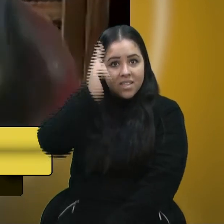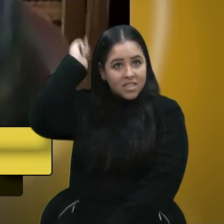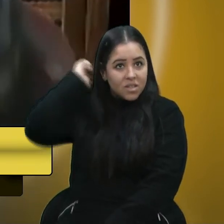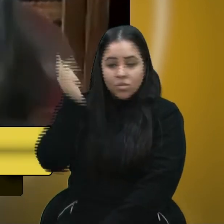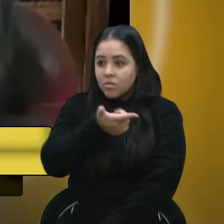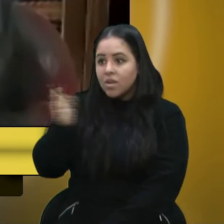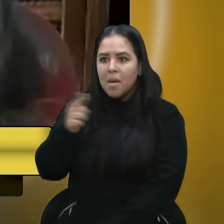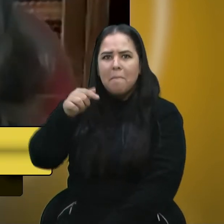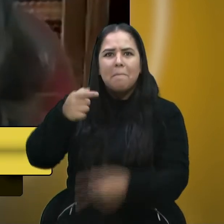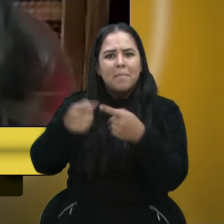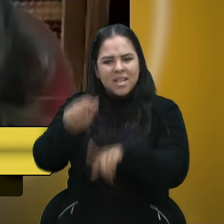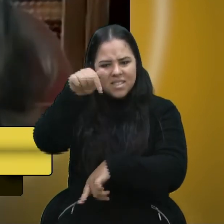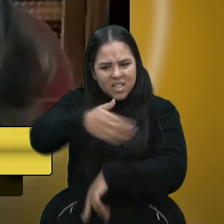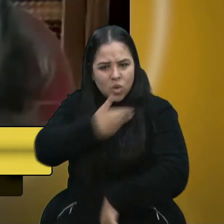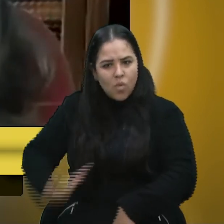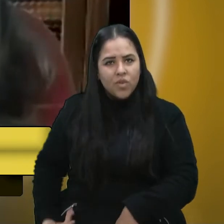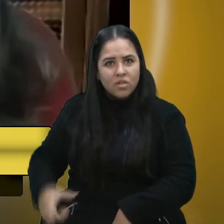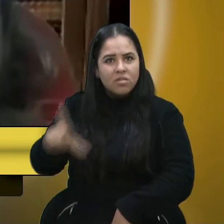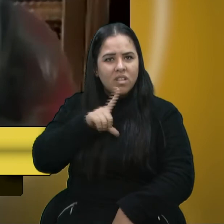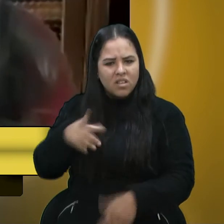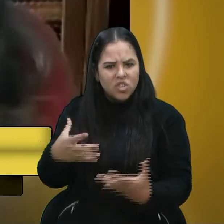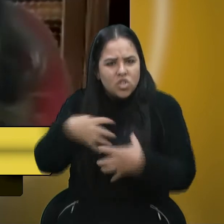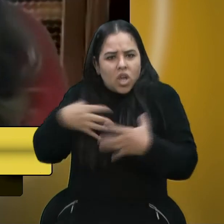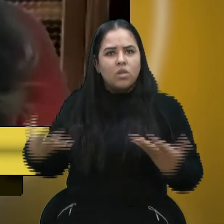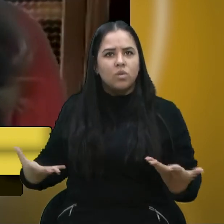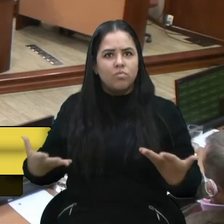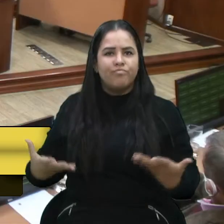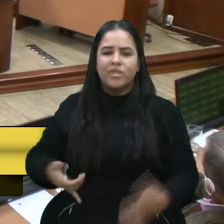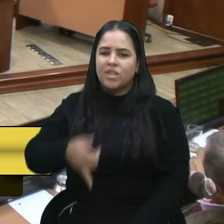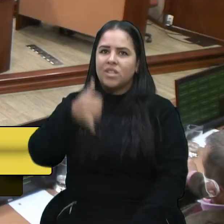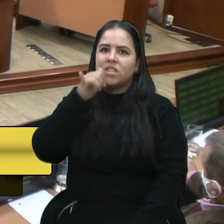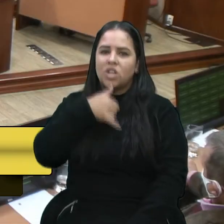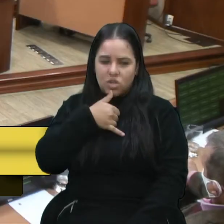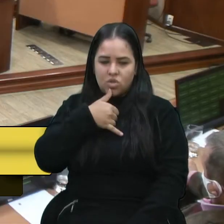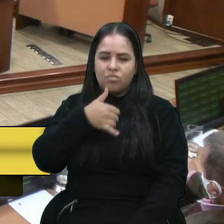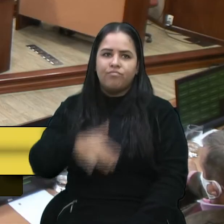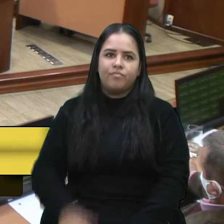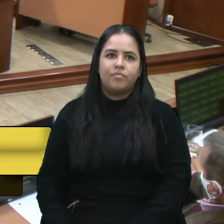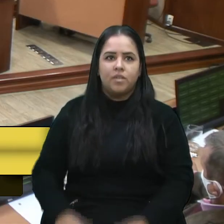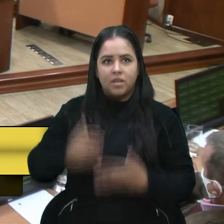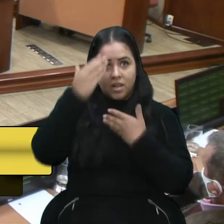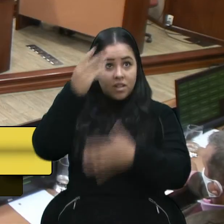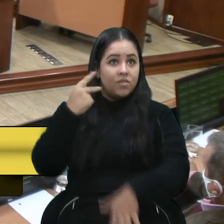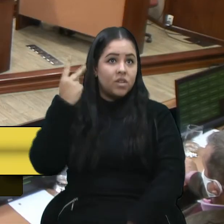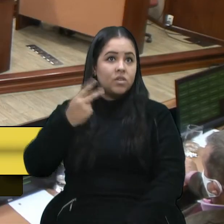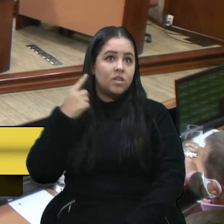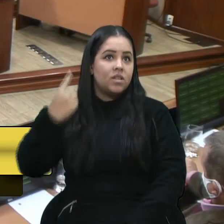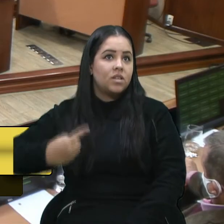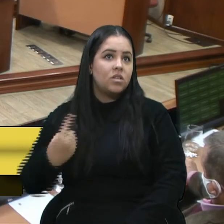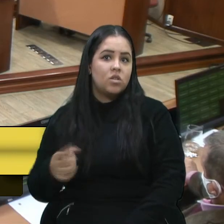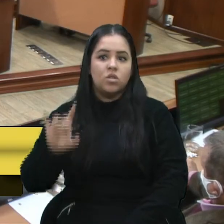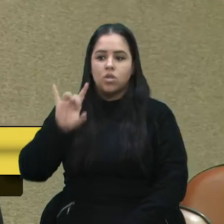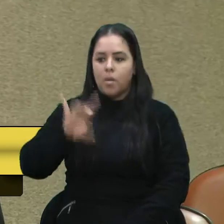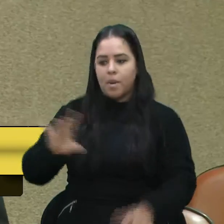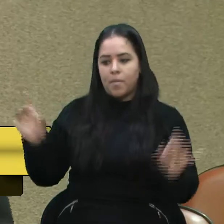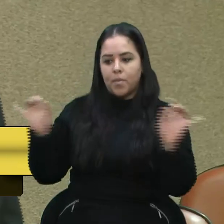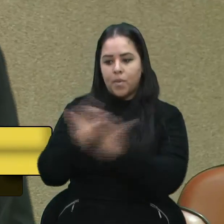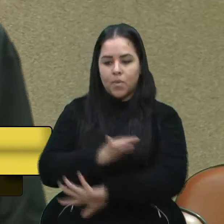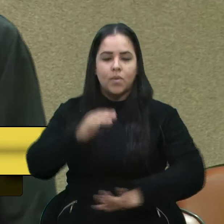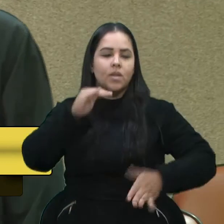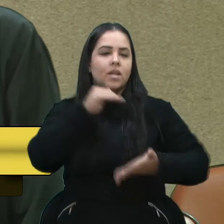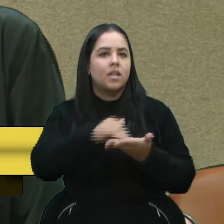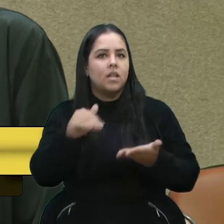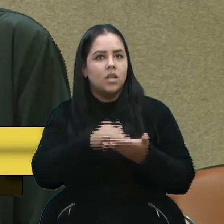este governo tem essa conduta. Lamentável. Obrigado, vereadora Denise. Só para concluir, a Secretaria de Obras é uma que está só com